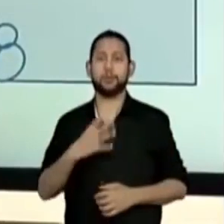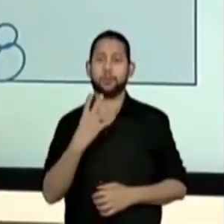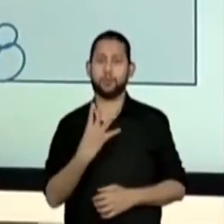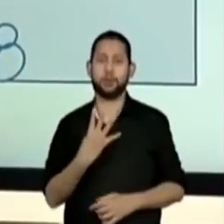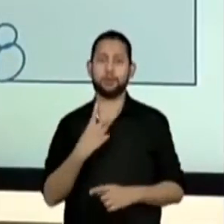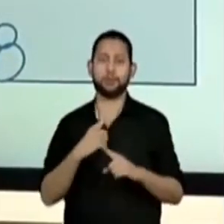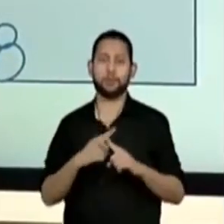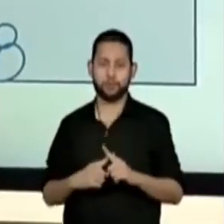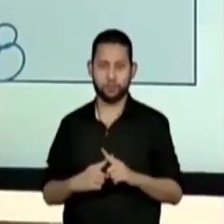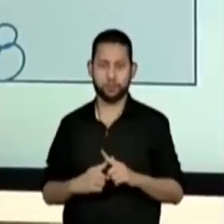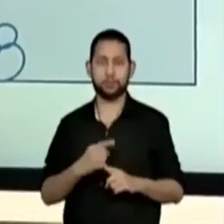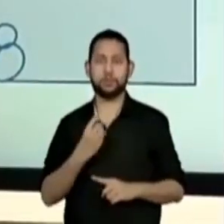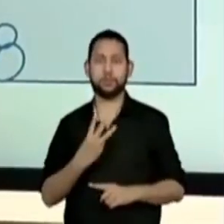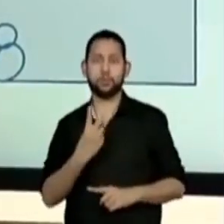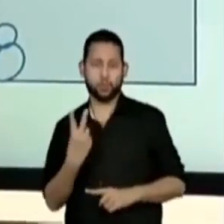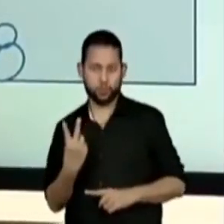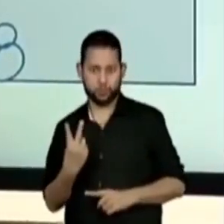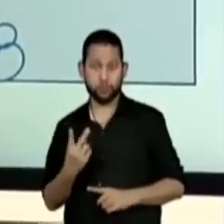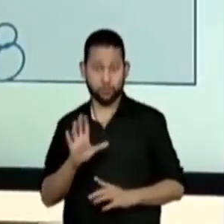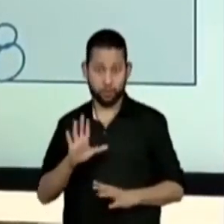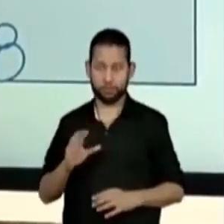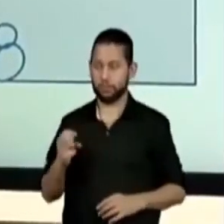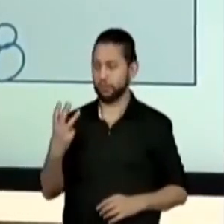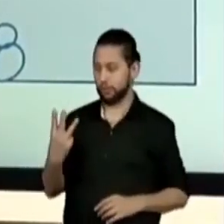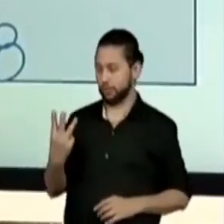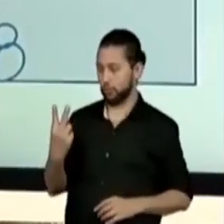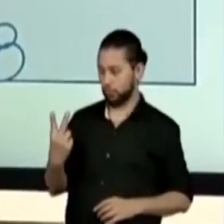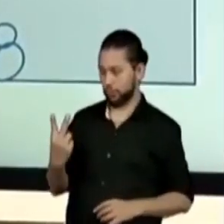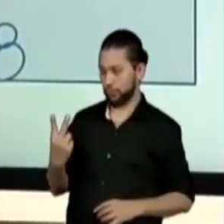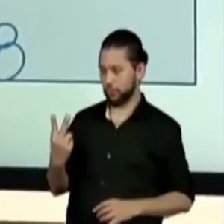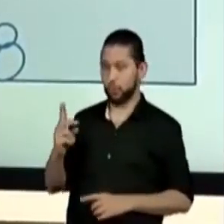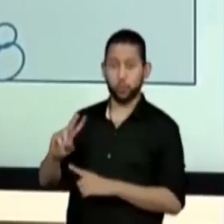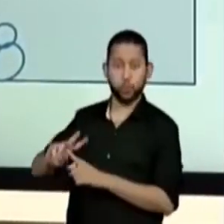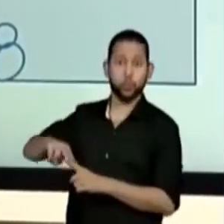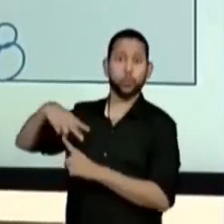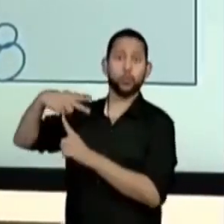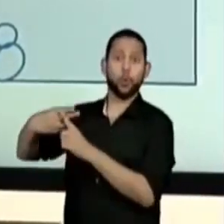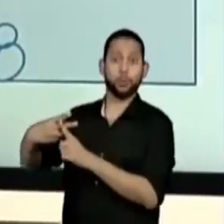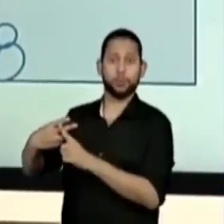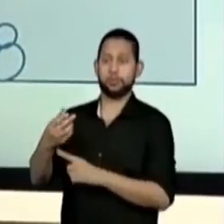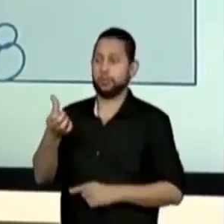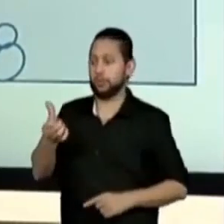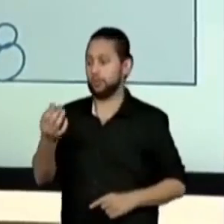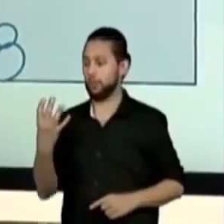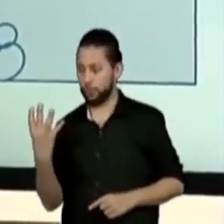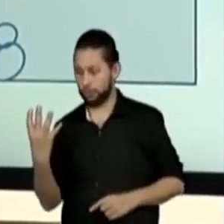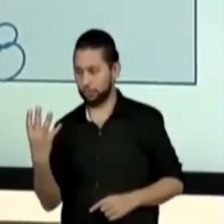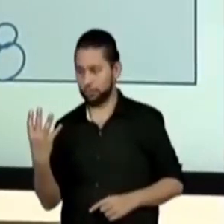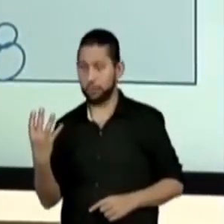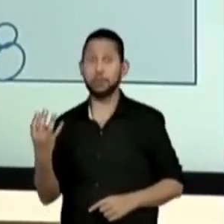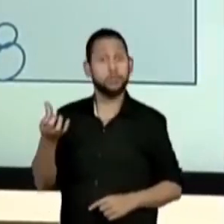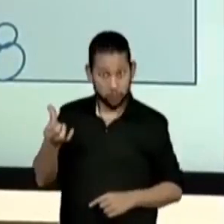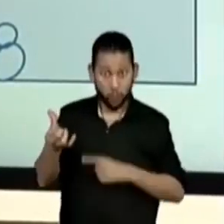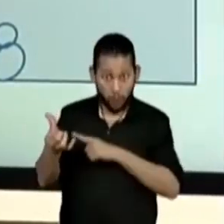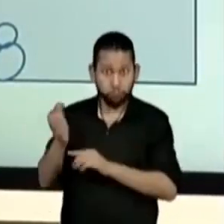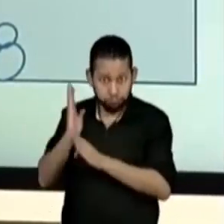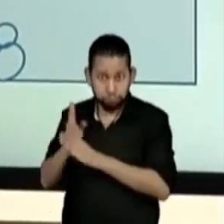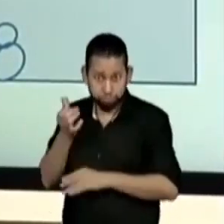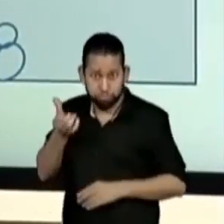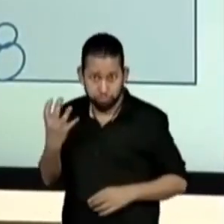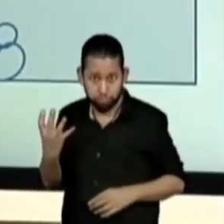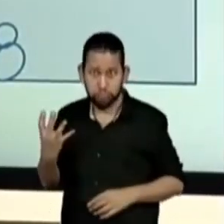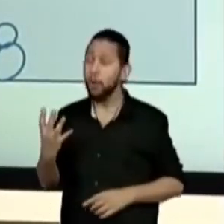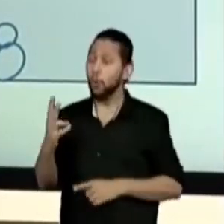32, eu encontrei o dobro de 32, que é igual a 64. Com esse resultado eu descobri o dobro de